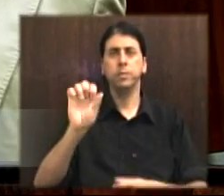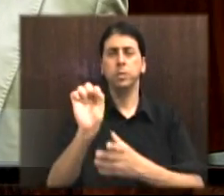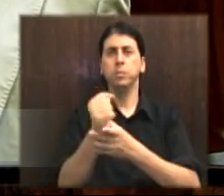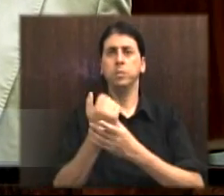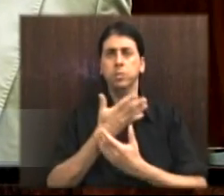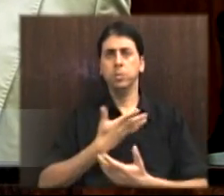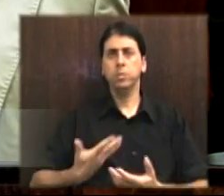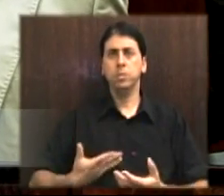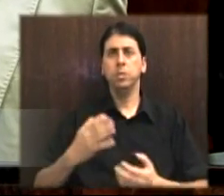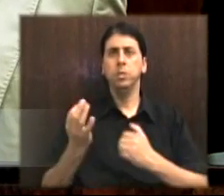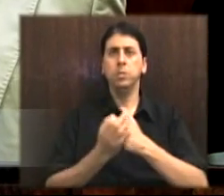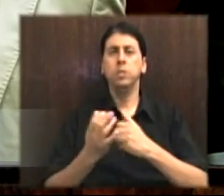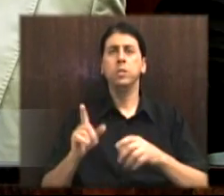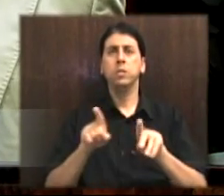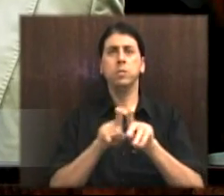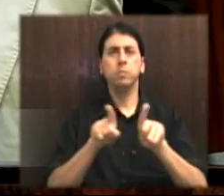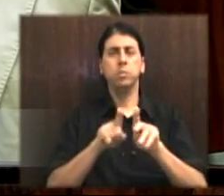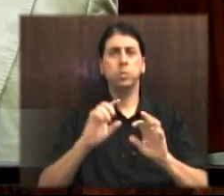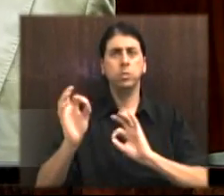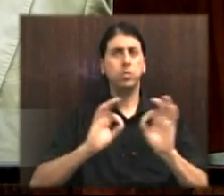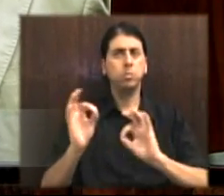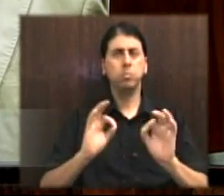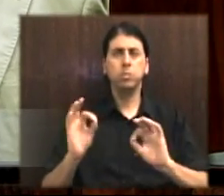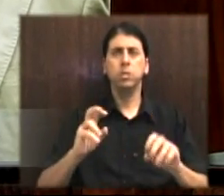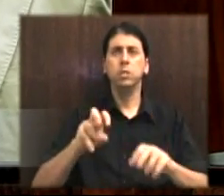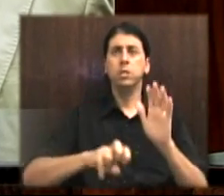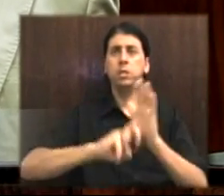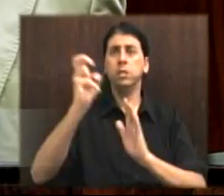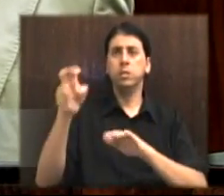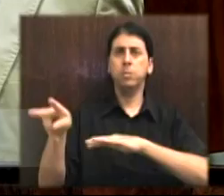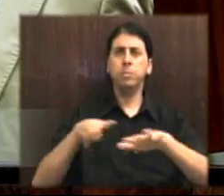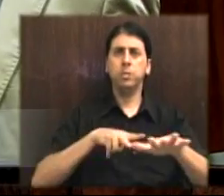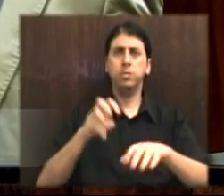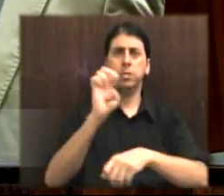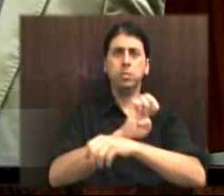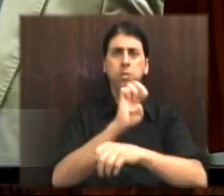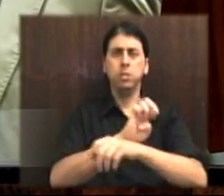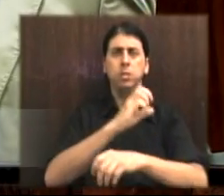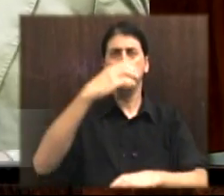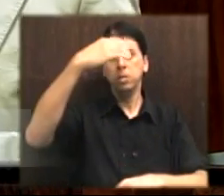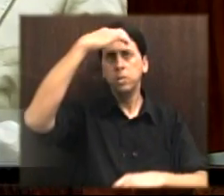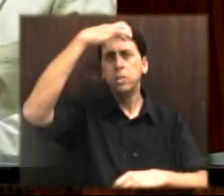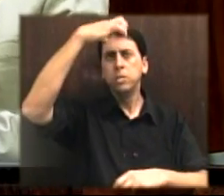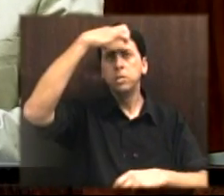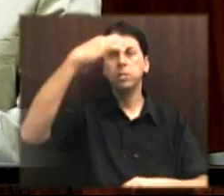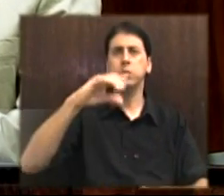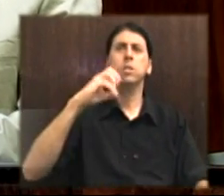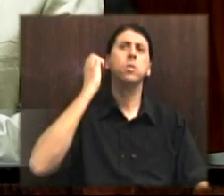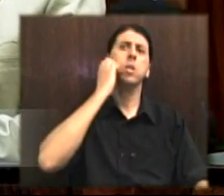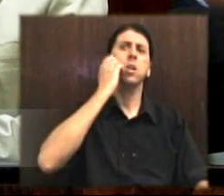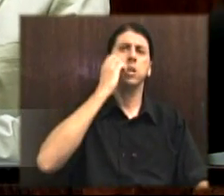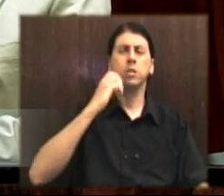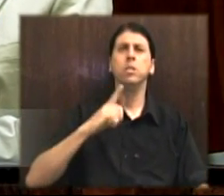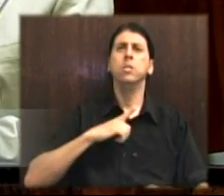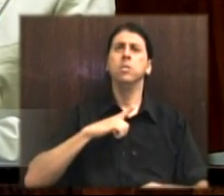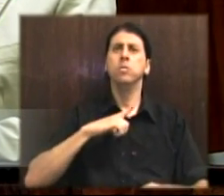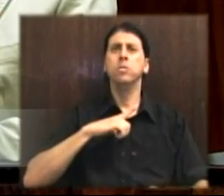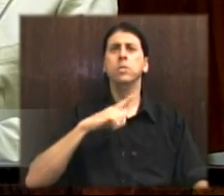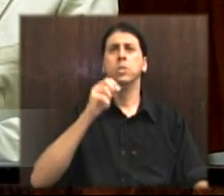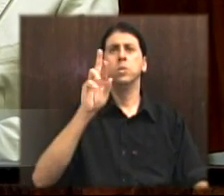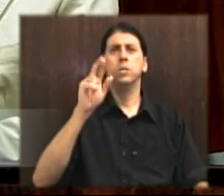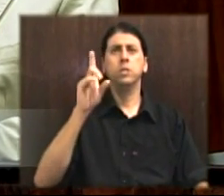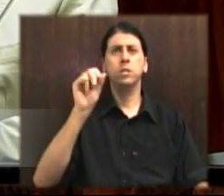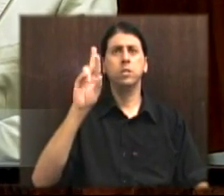da quinta semana estadual da consciência negra, Nani Rodrigues, senhora